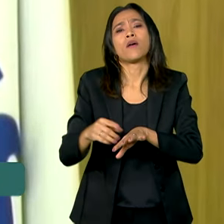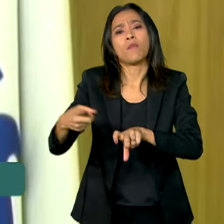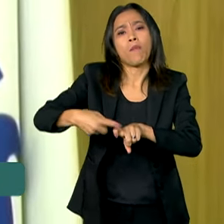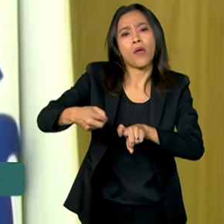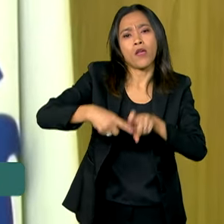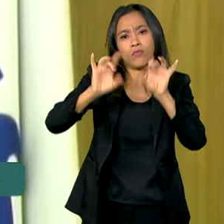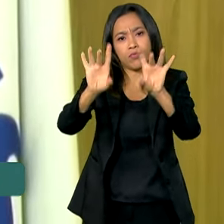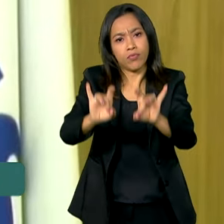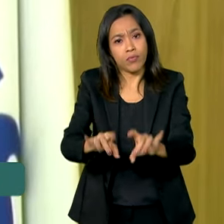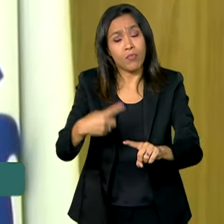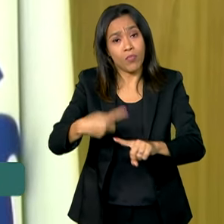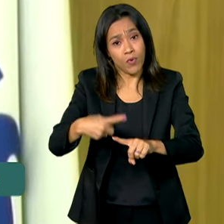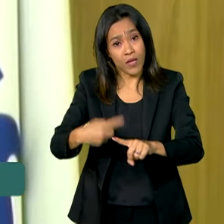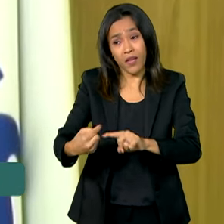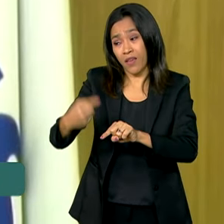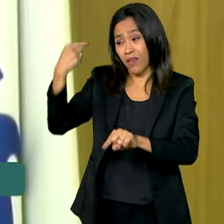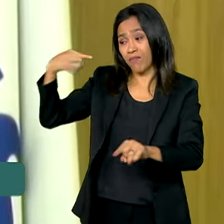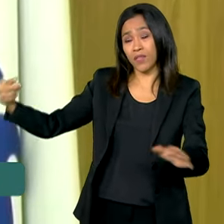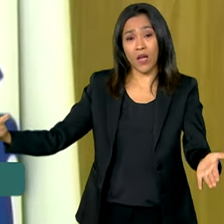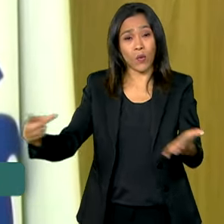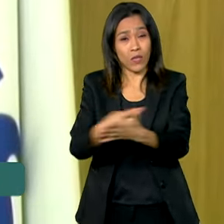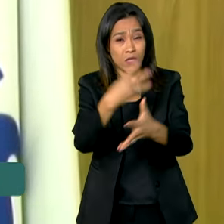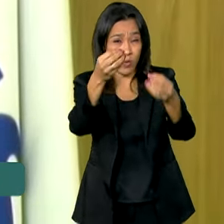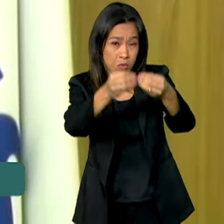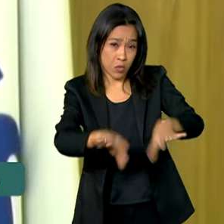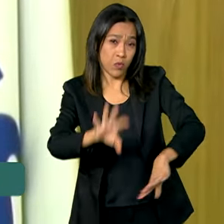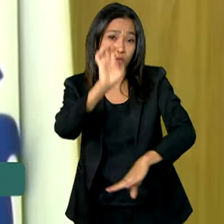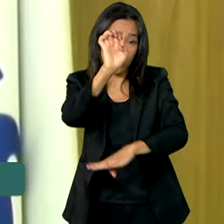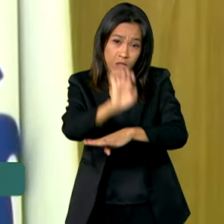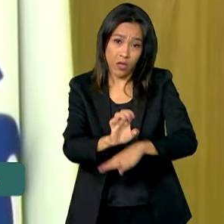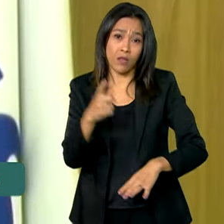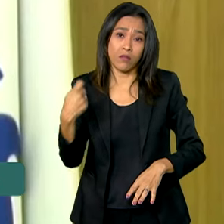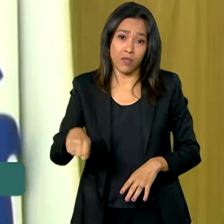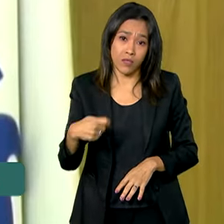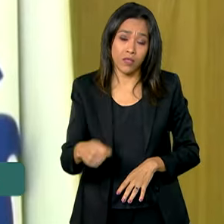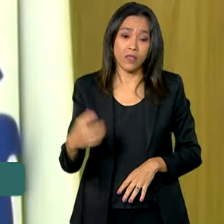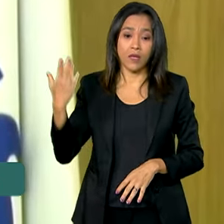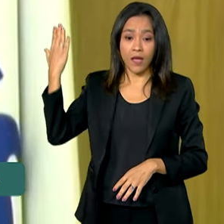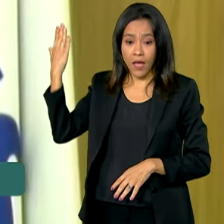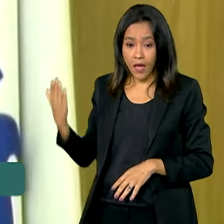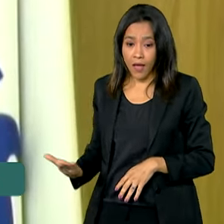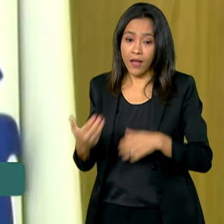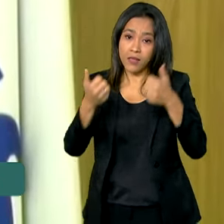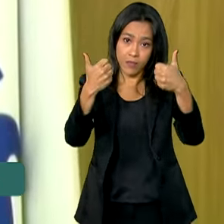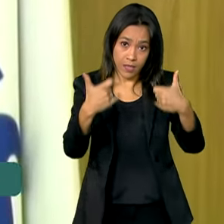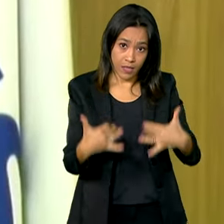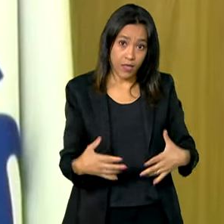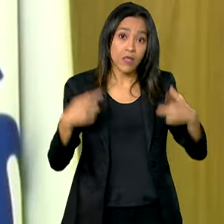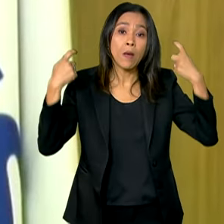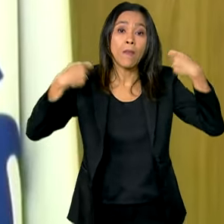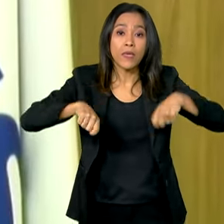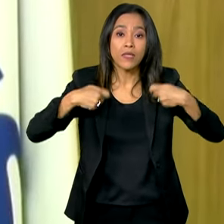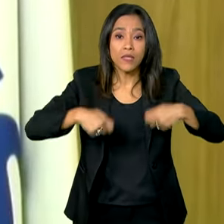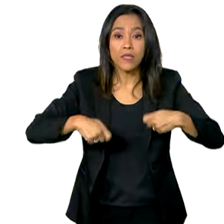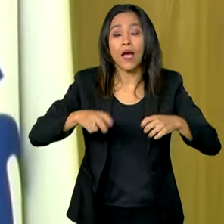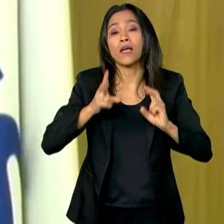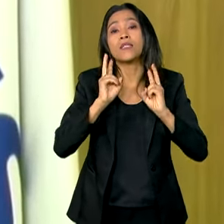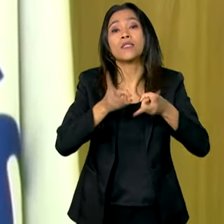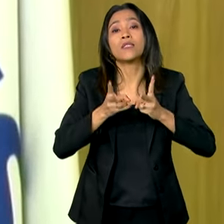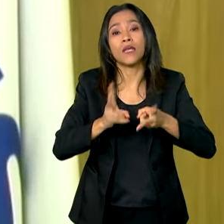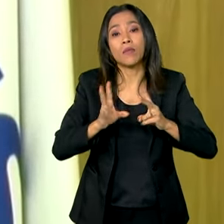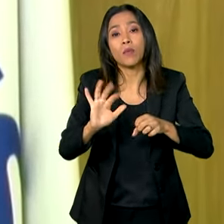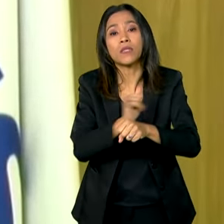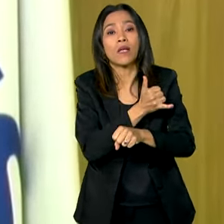enfrentados pelo Estado este ano. Ao reconstruir, devemos sempre pensar em fazer diferente.